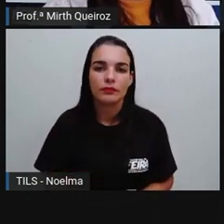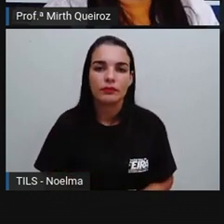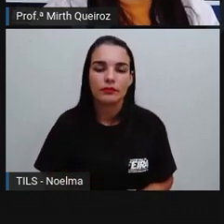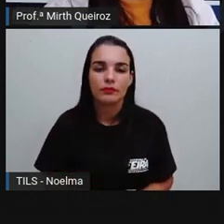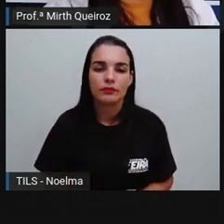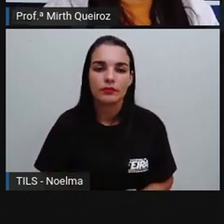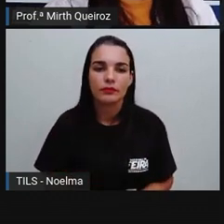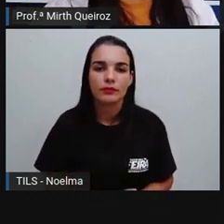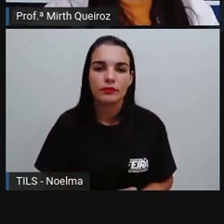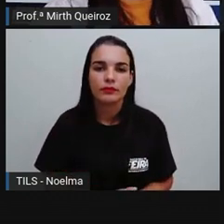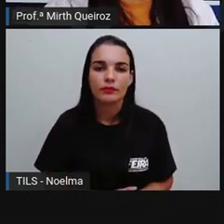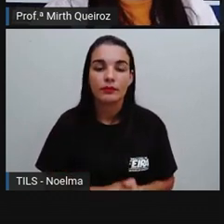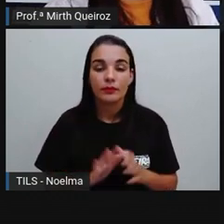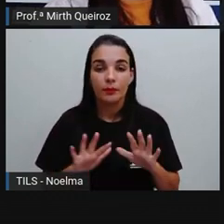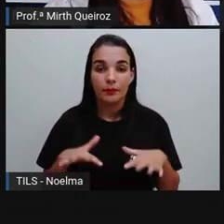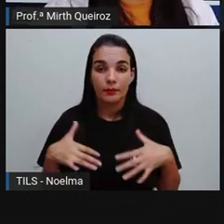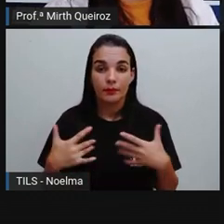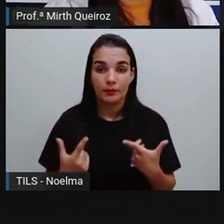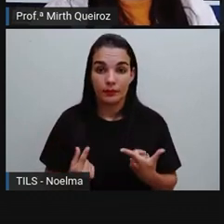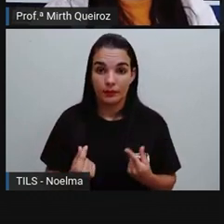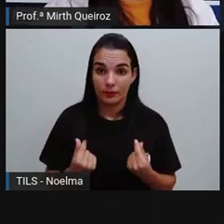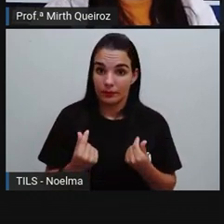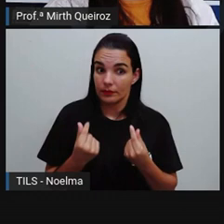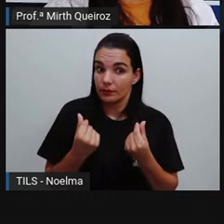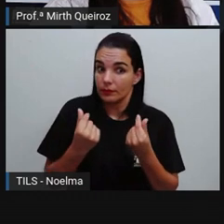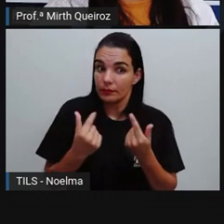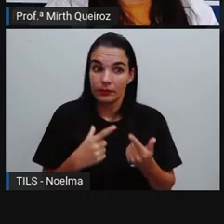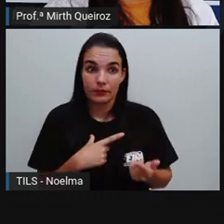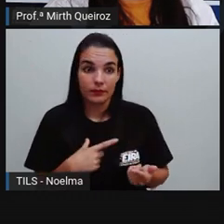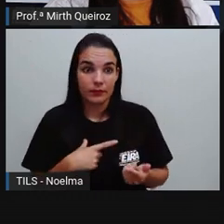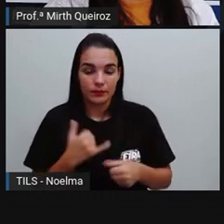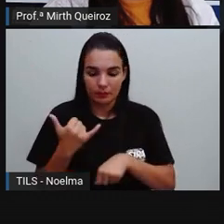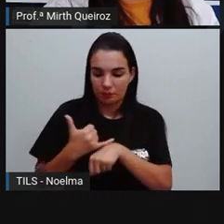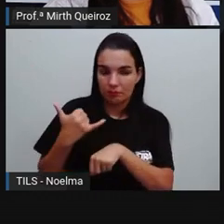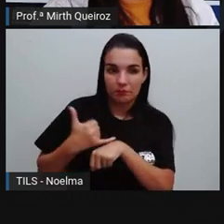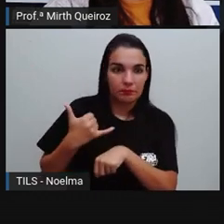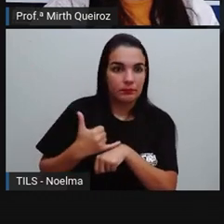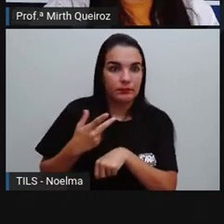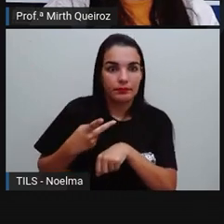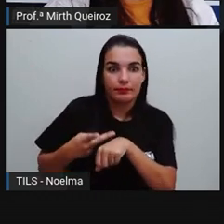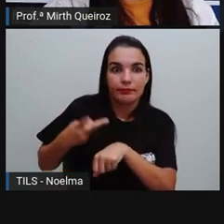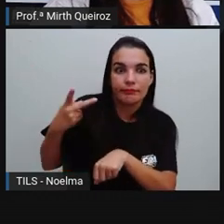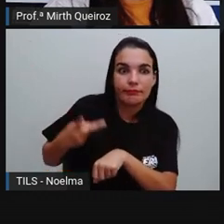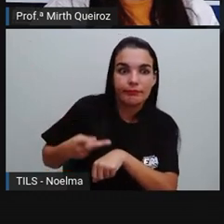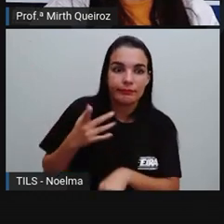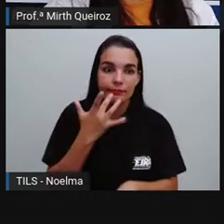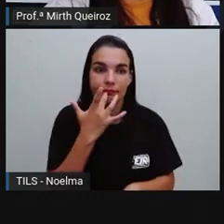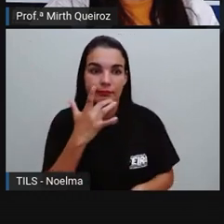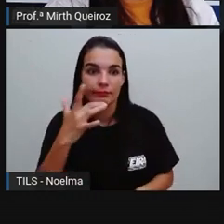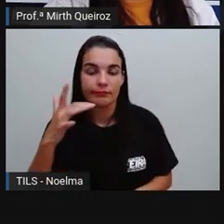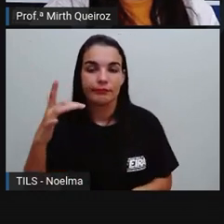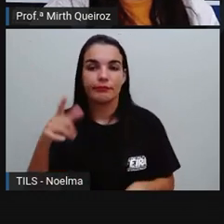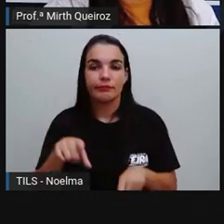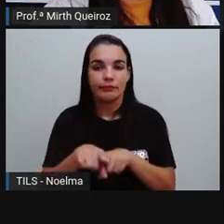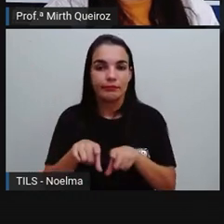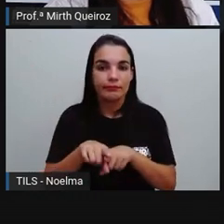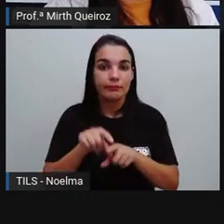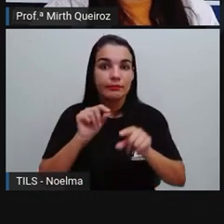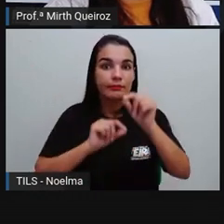A riqueza proporcionada pelos metais e pedras preciosos fez com que a metrópole portuguesa